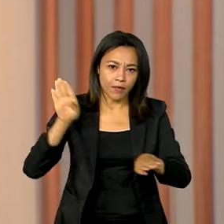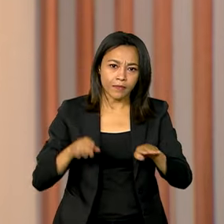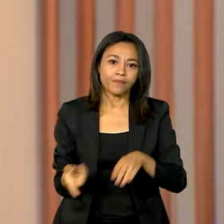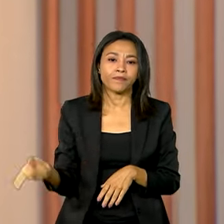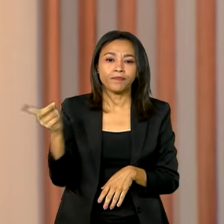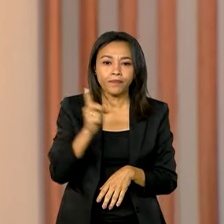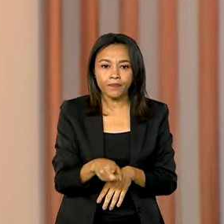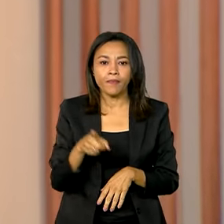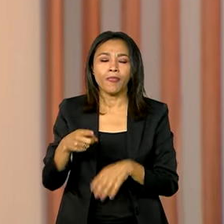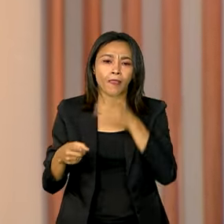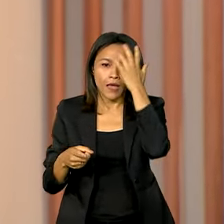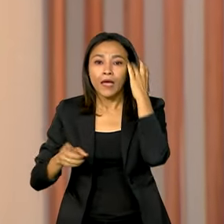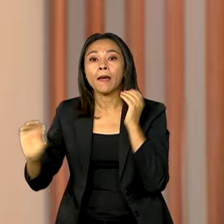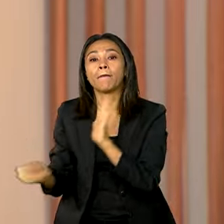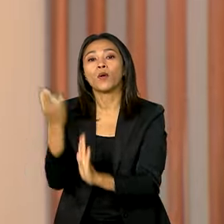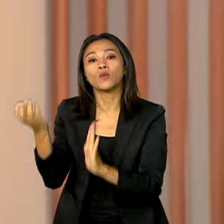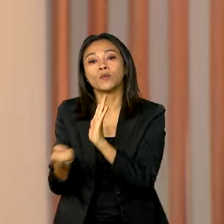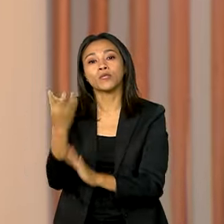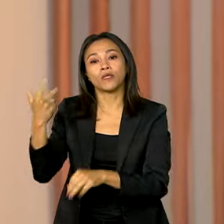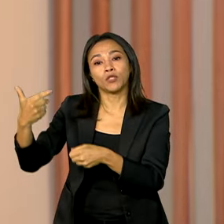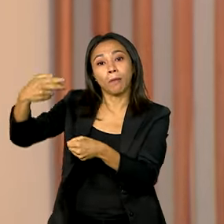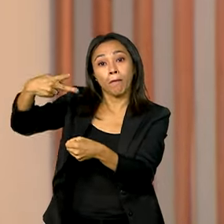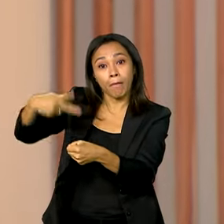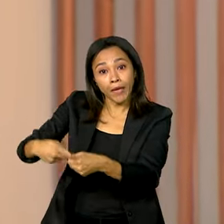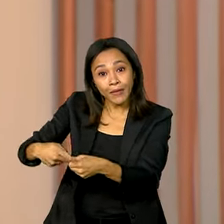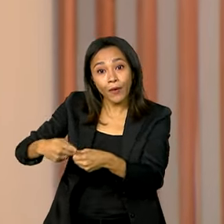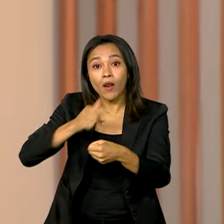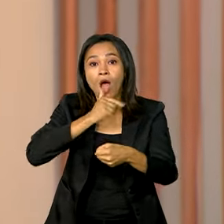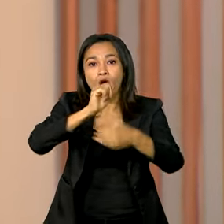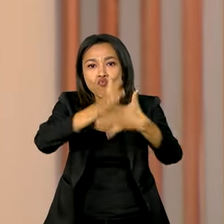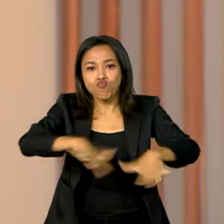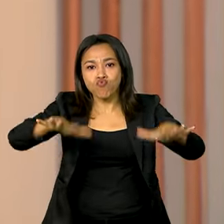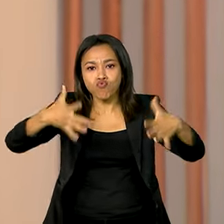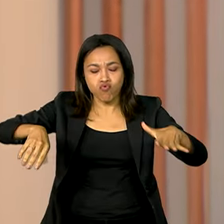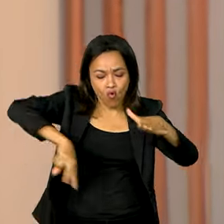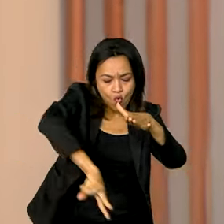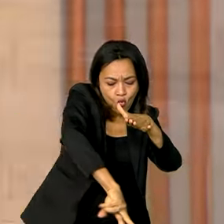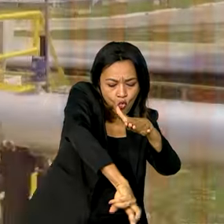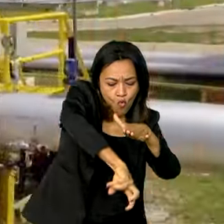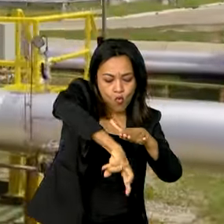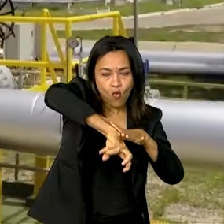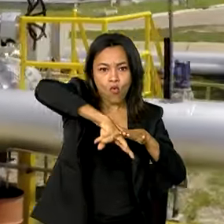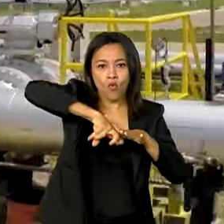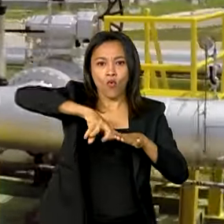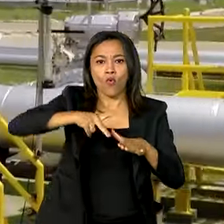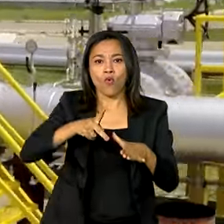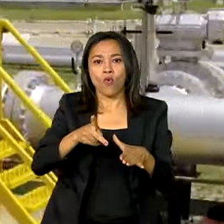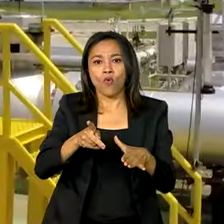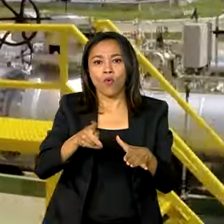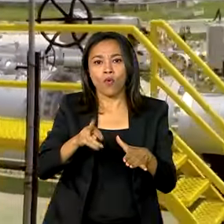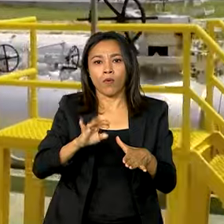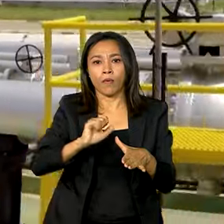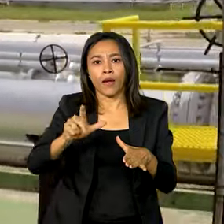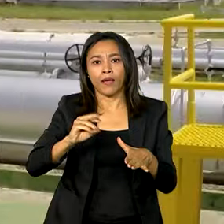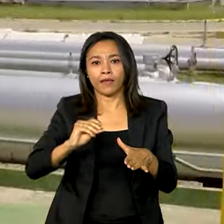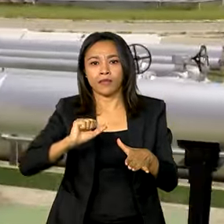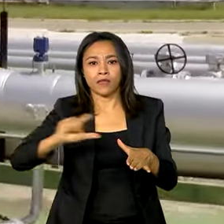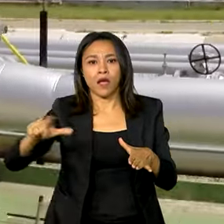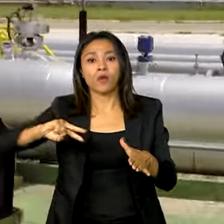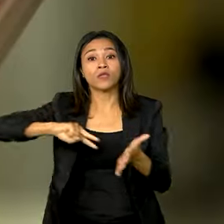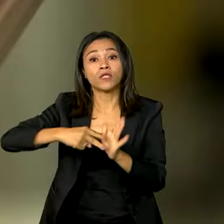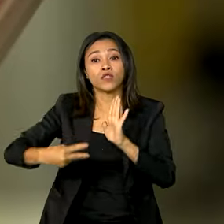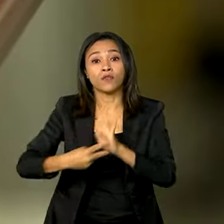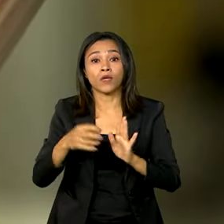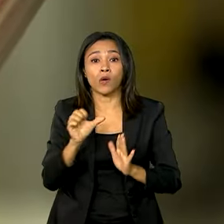E a produção de petróleo no pré-sal atingiu o novo recorde. No mês de setembro, a produção representou mais de 80